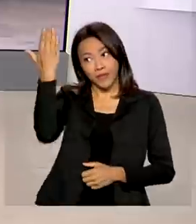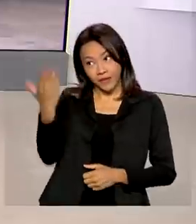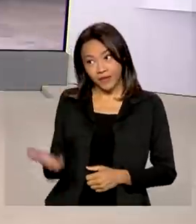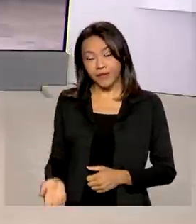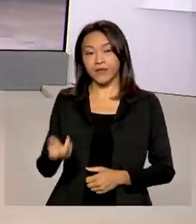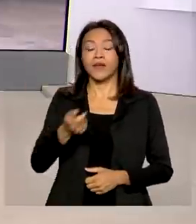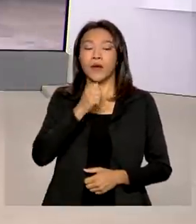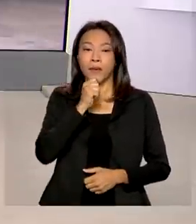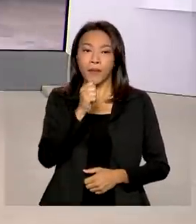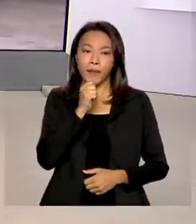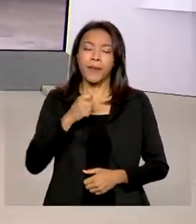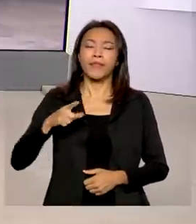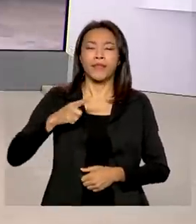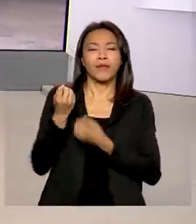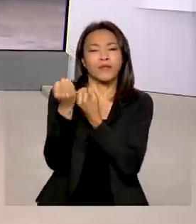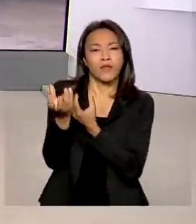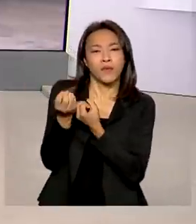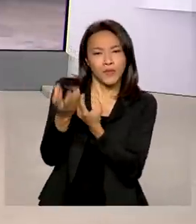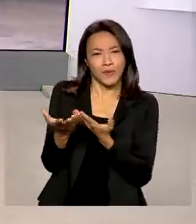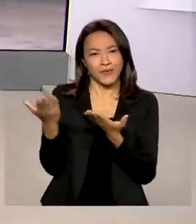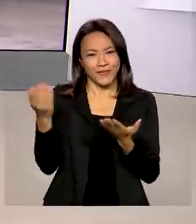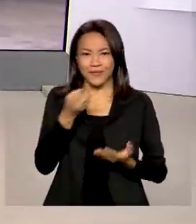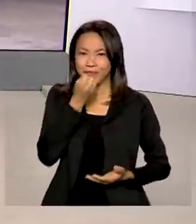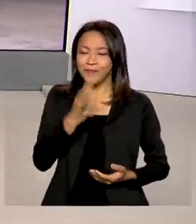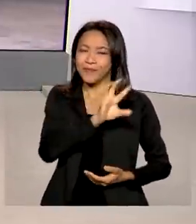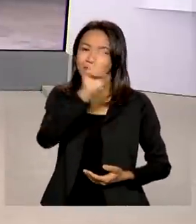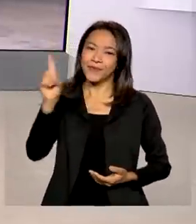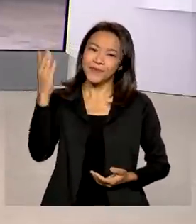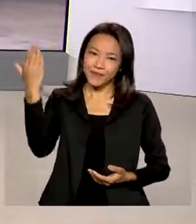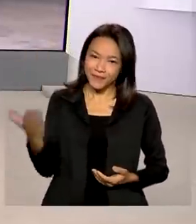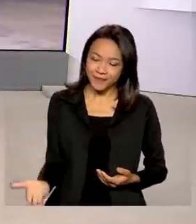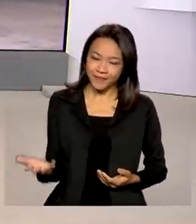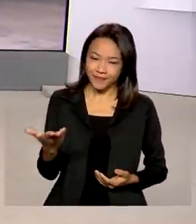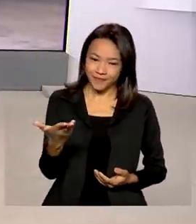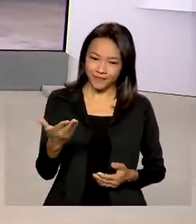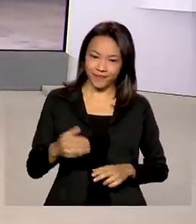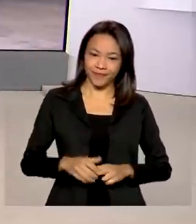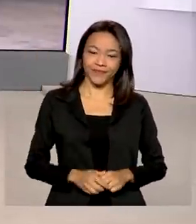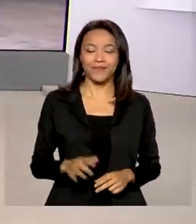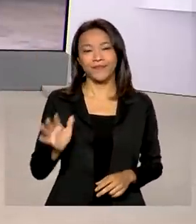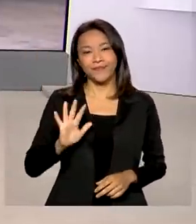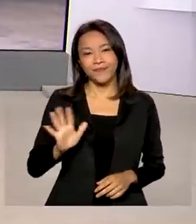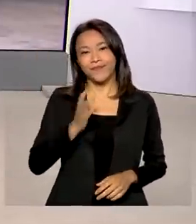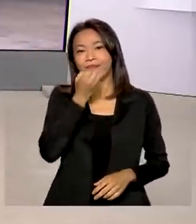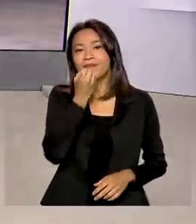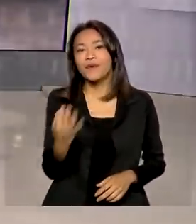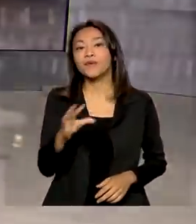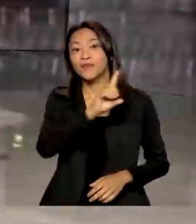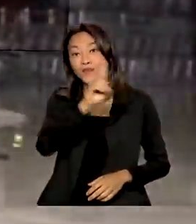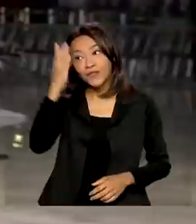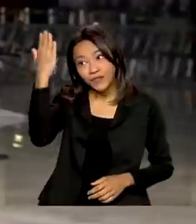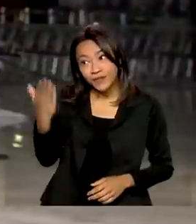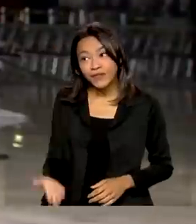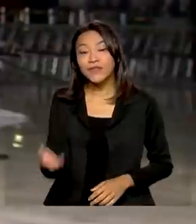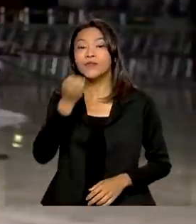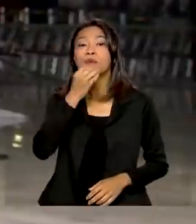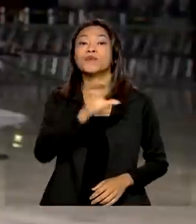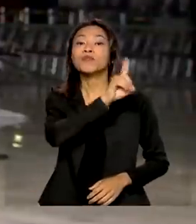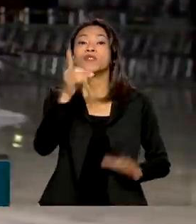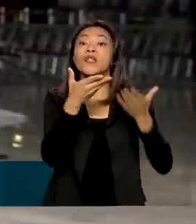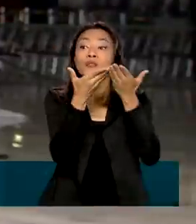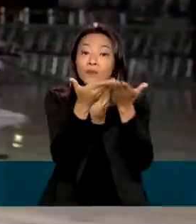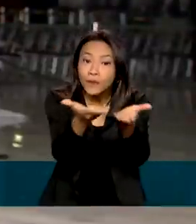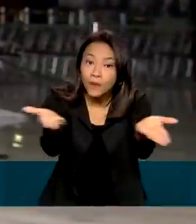Queiroz tem as informações ao vivo para a gente. Bom dia, Glauco. Oi, Luciana, bom dia para você e bom dia a todos.